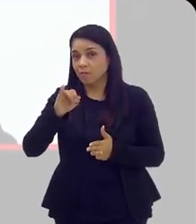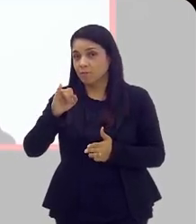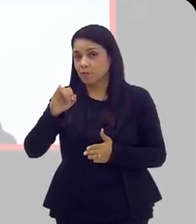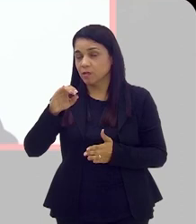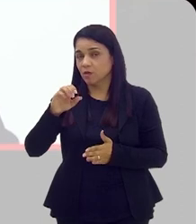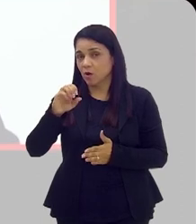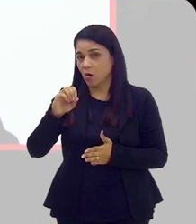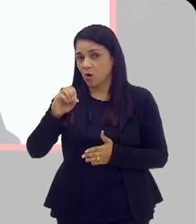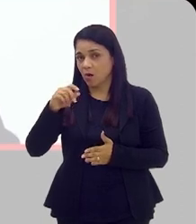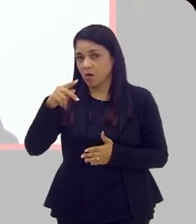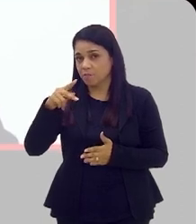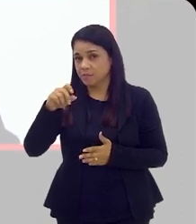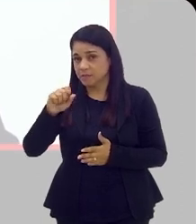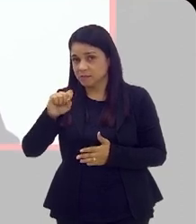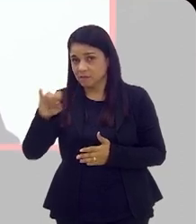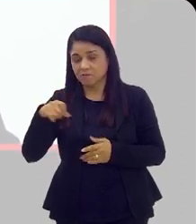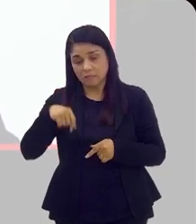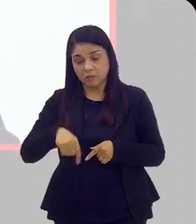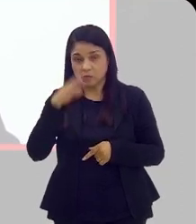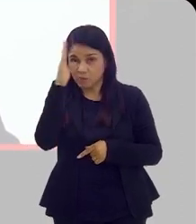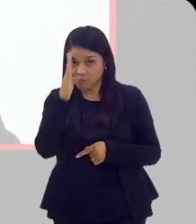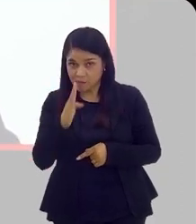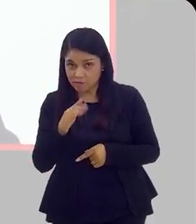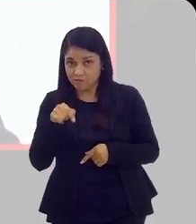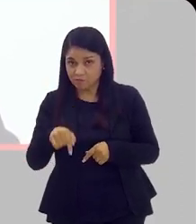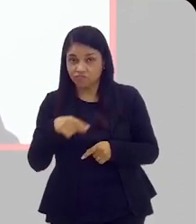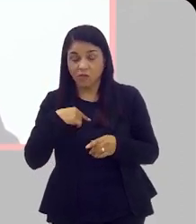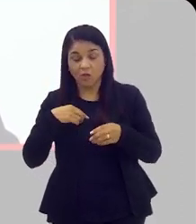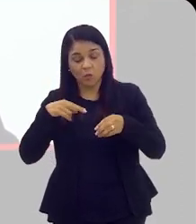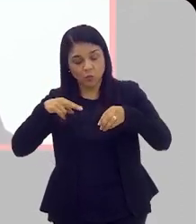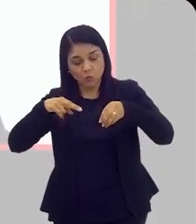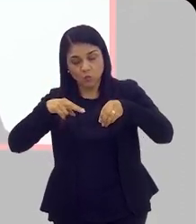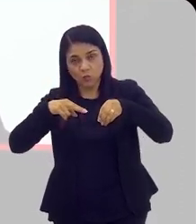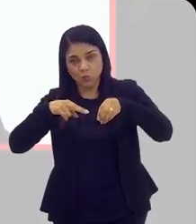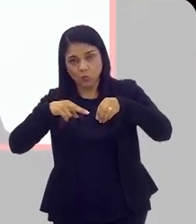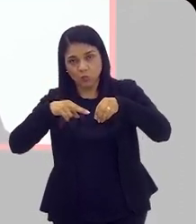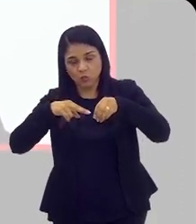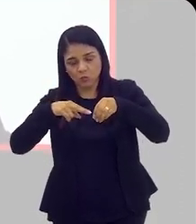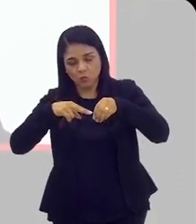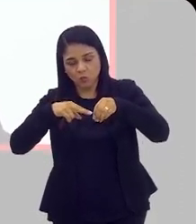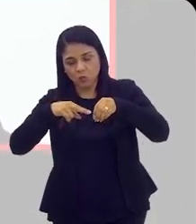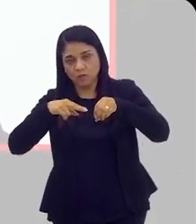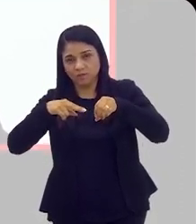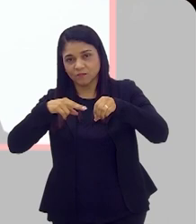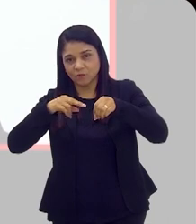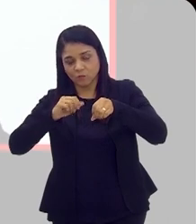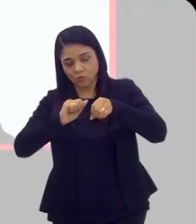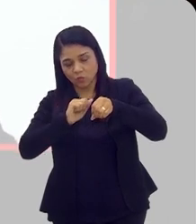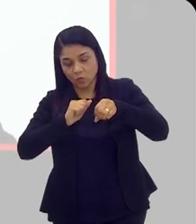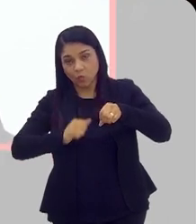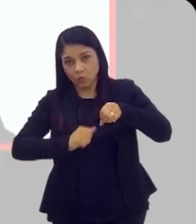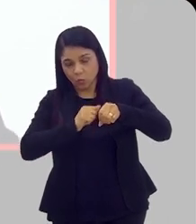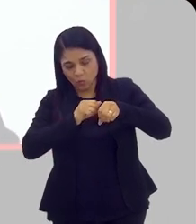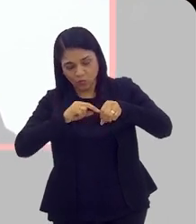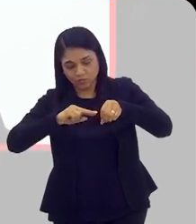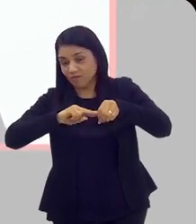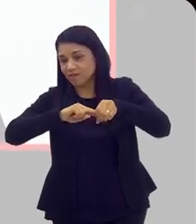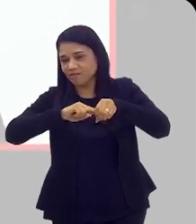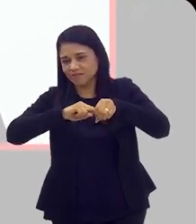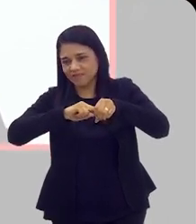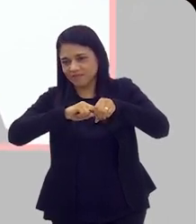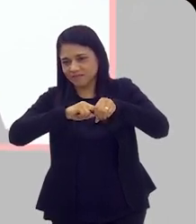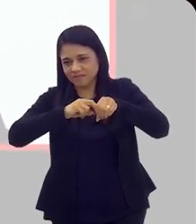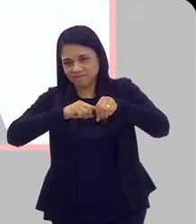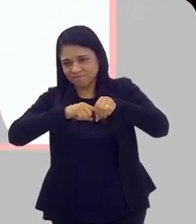tá? Mas aqui, no Brasil, a mais comum de todas é através do ultrassom transretal, tá? Então,